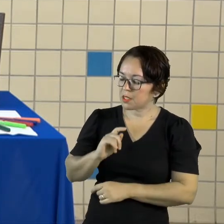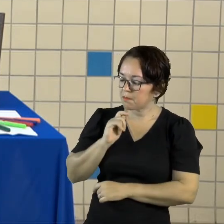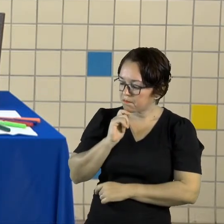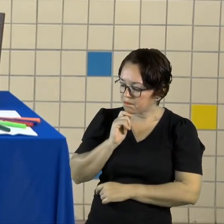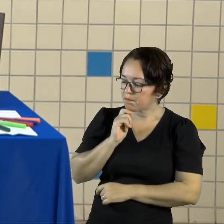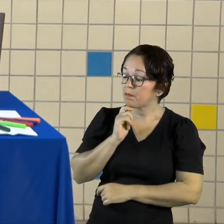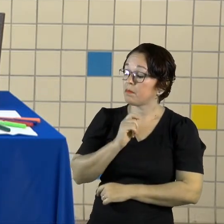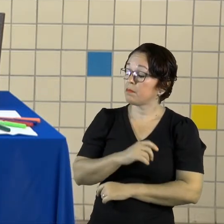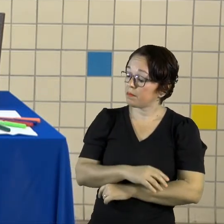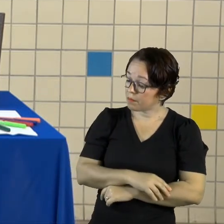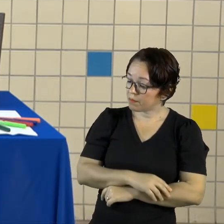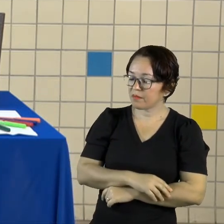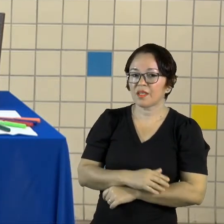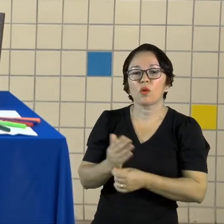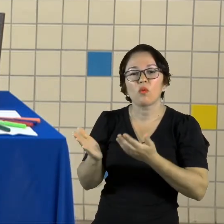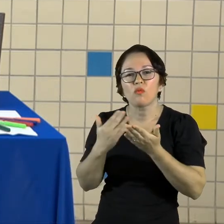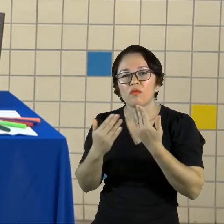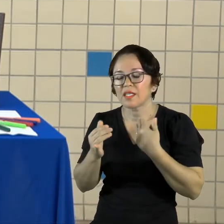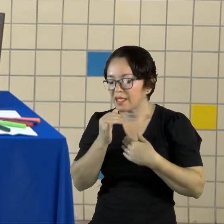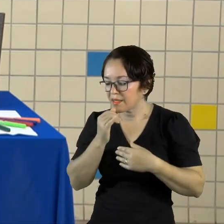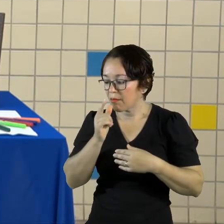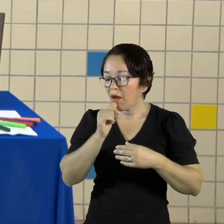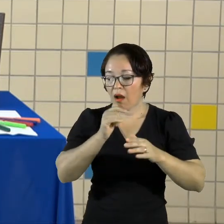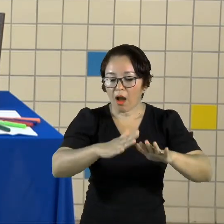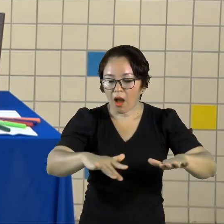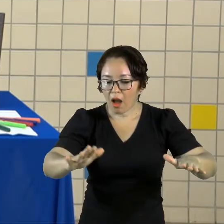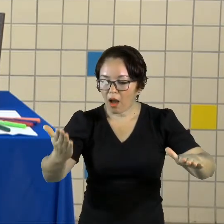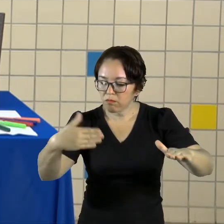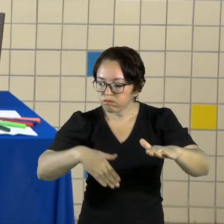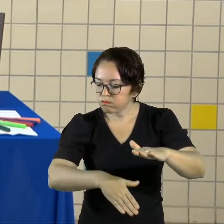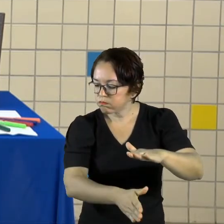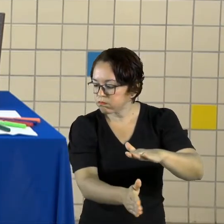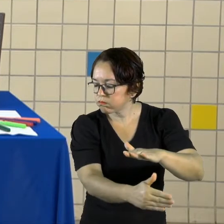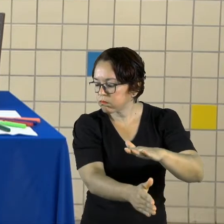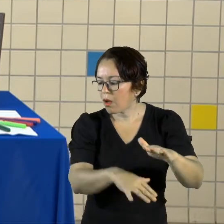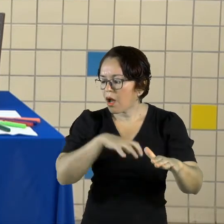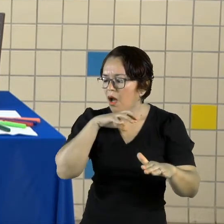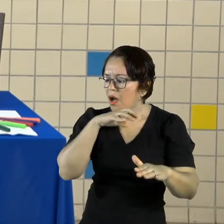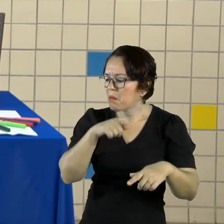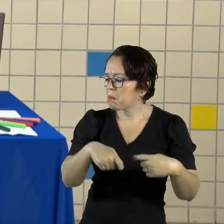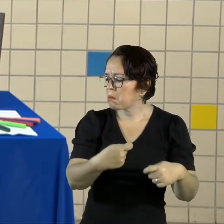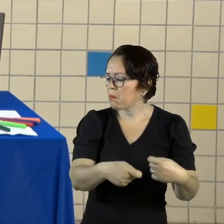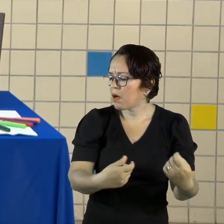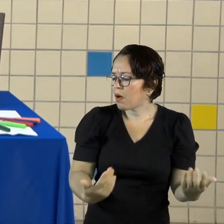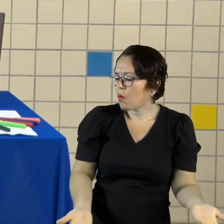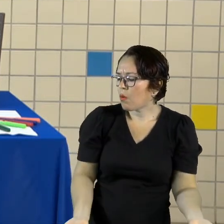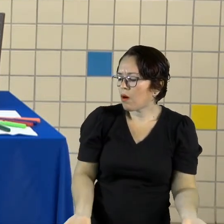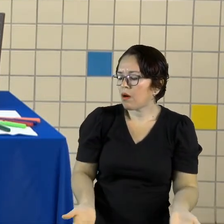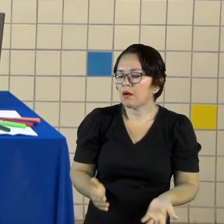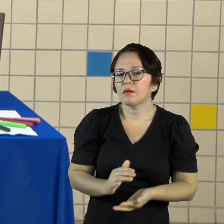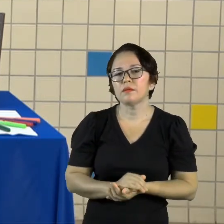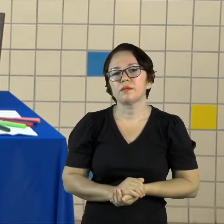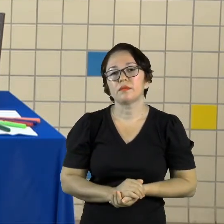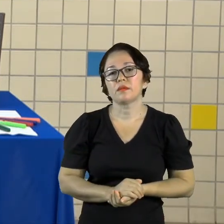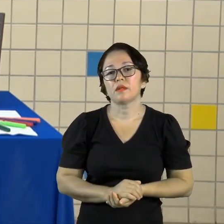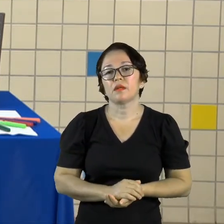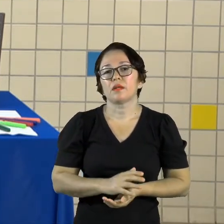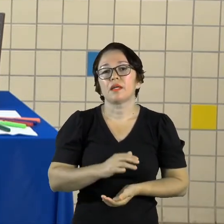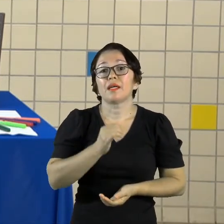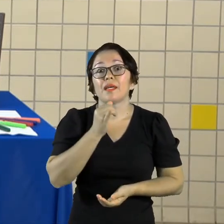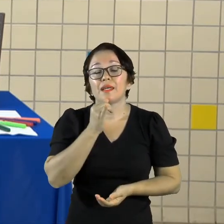os animais que moram na água Que vivem na água Quais são os animais que tem